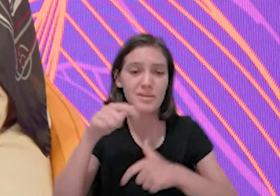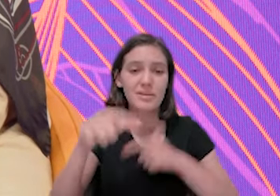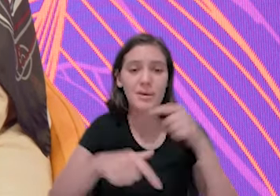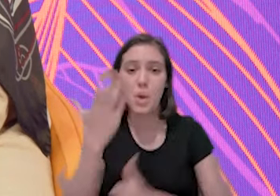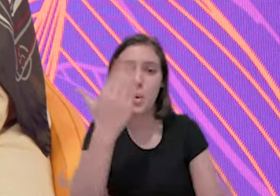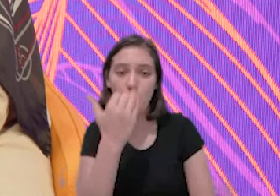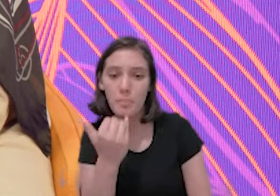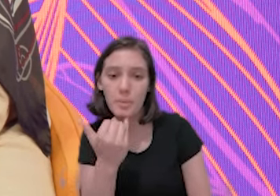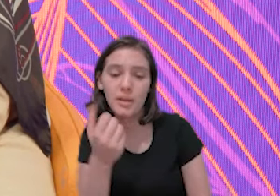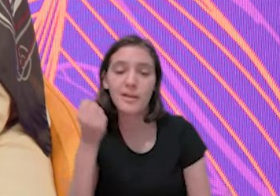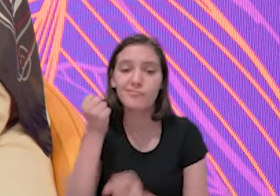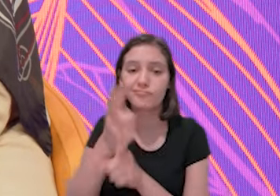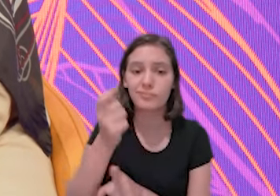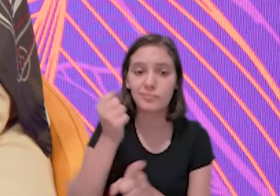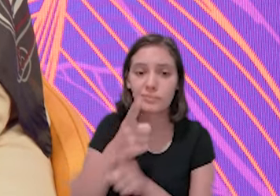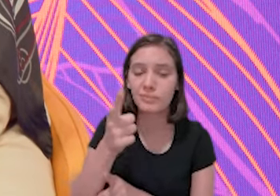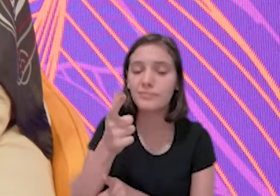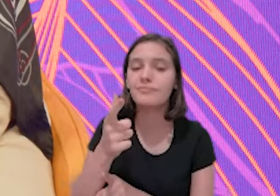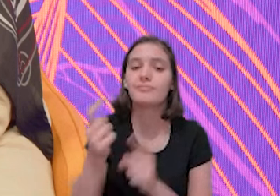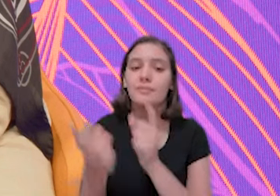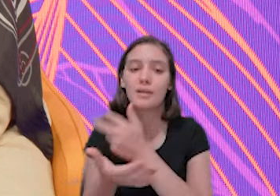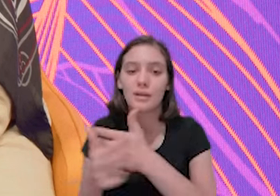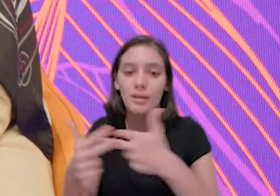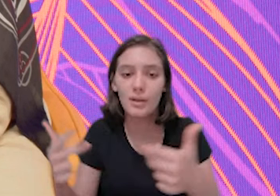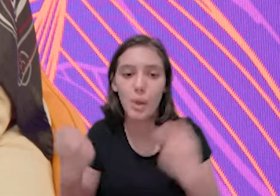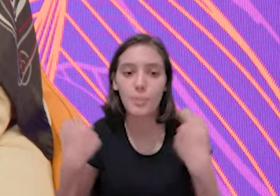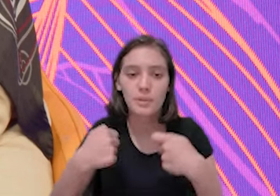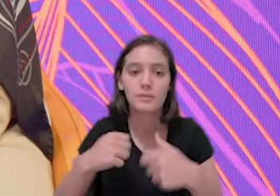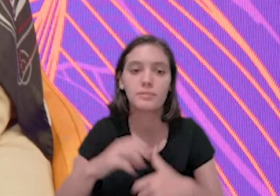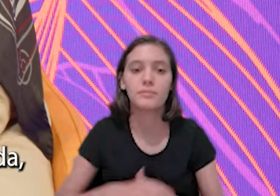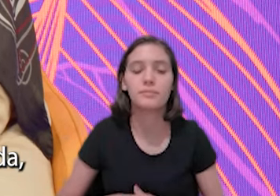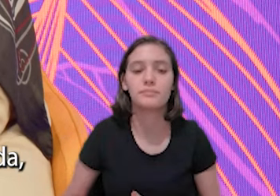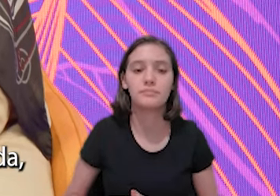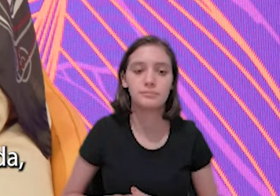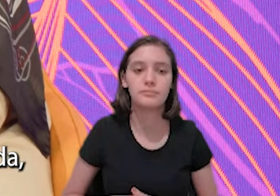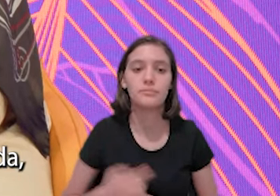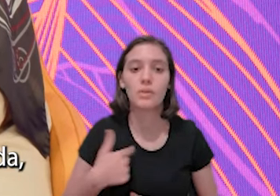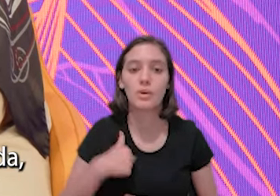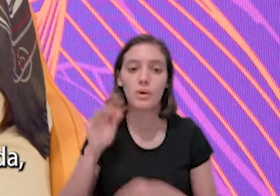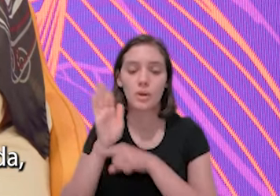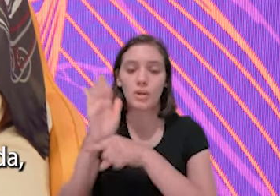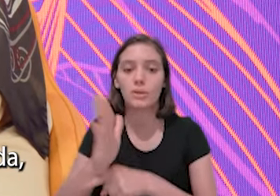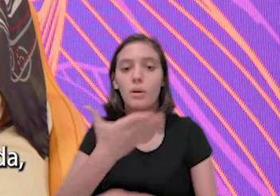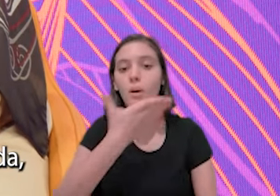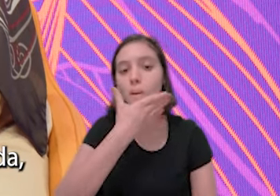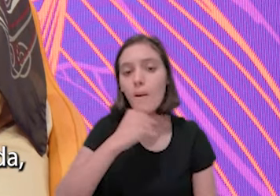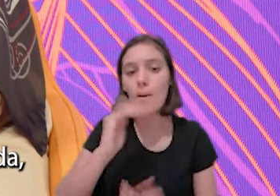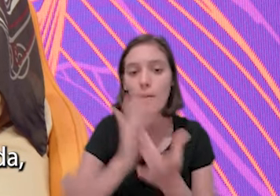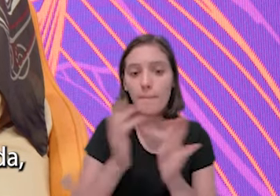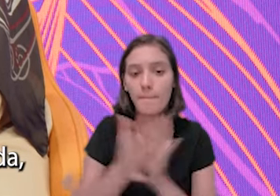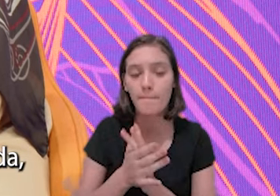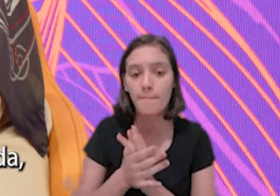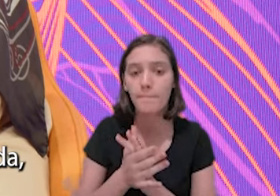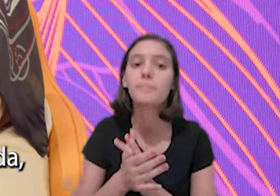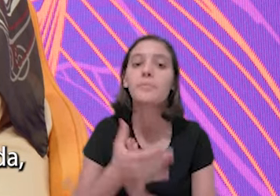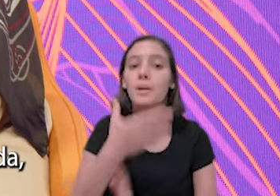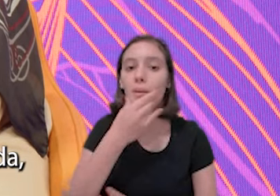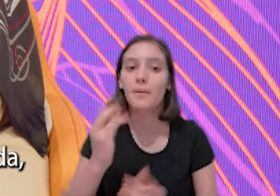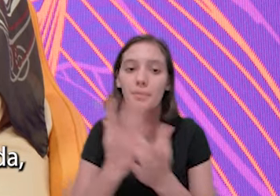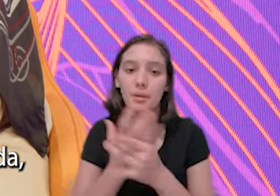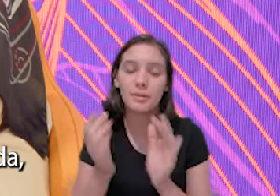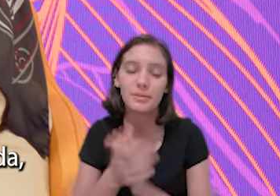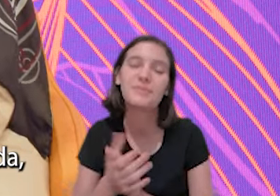a gente precisa, comida, aluga, essas coisas, precisa, trabalha. Eu ajudo meu